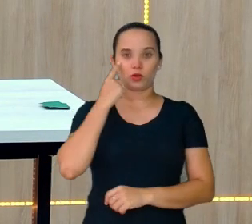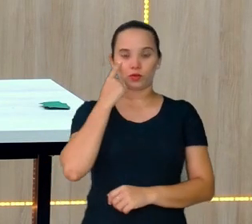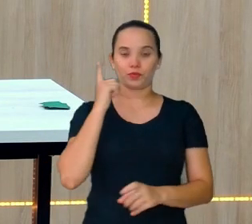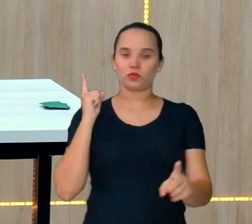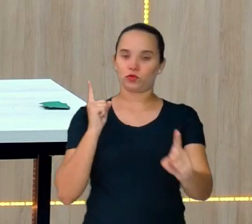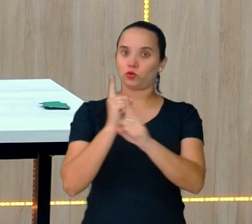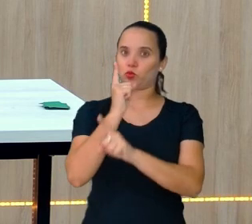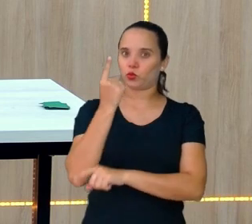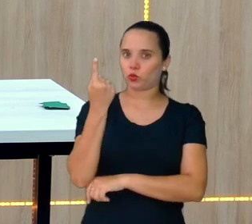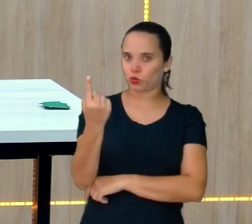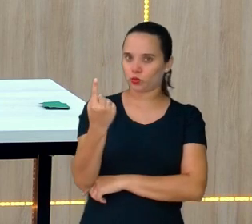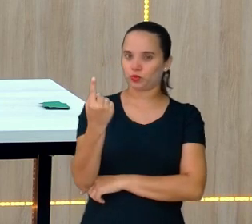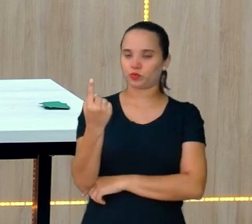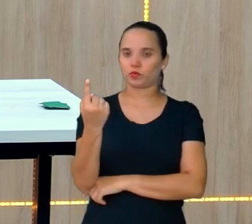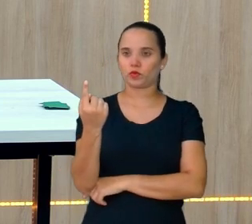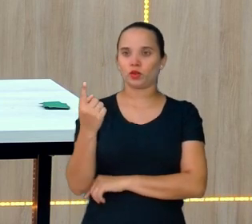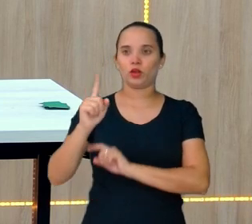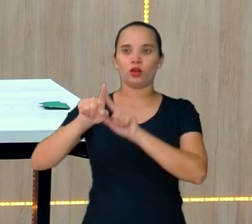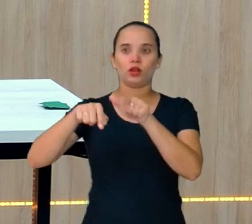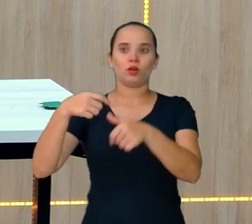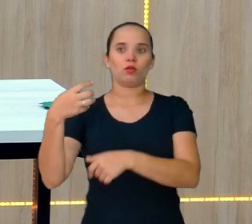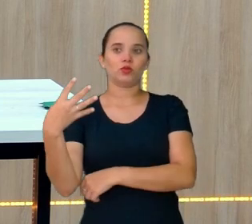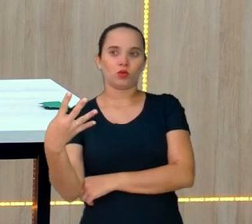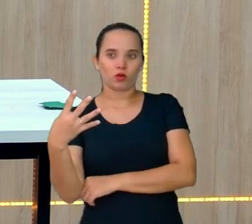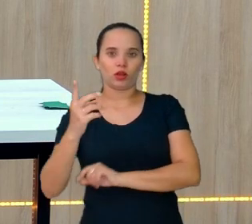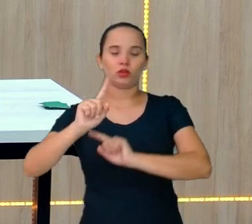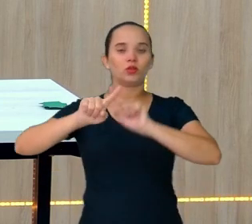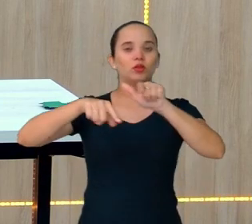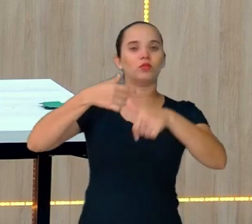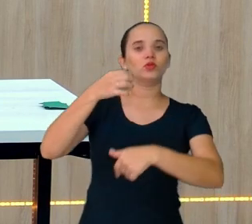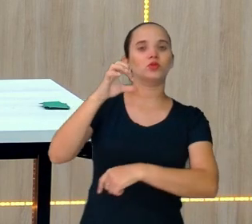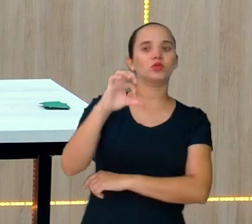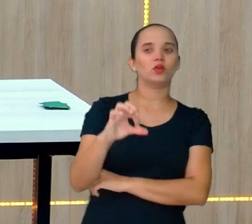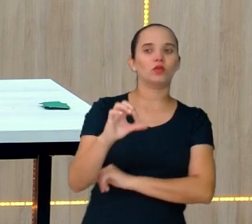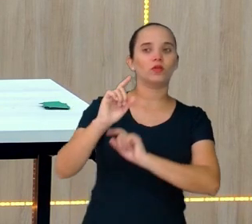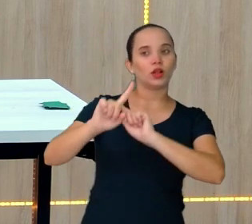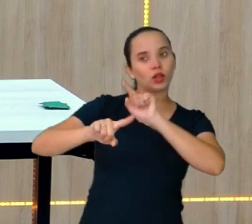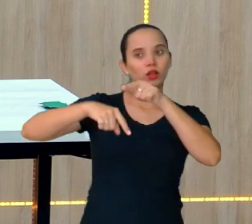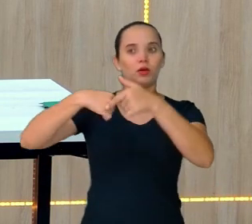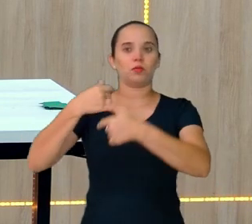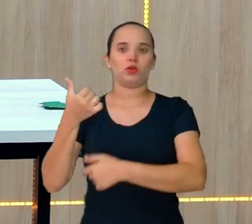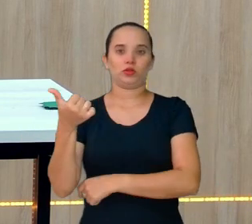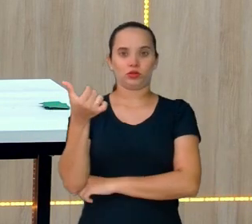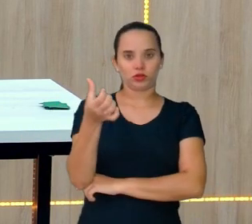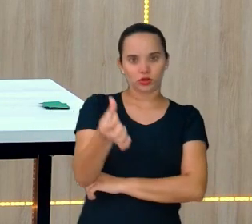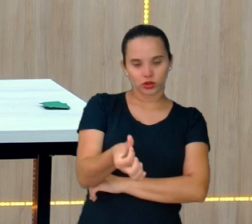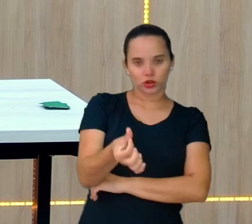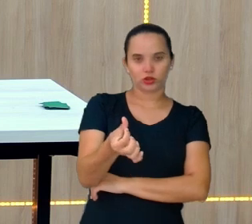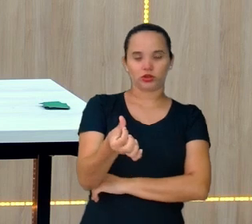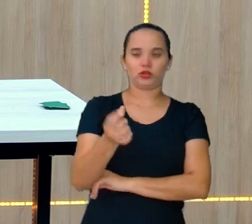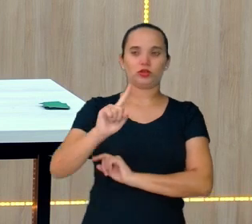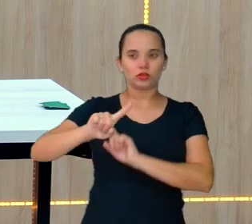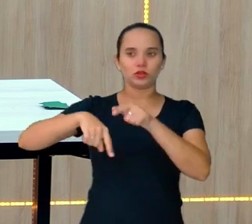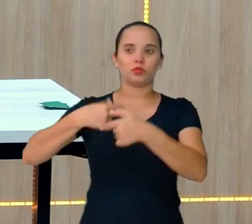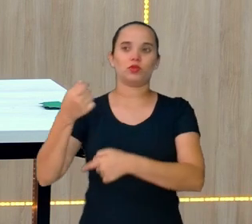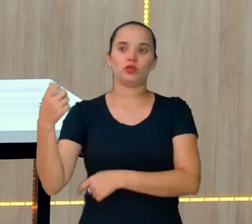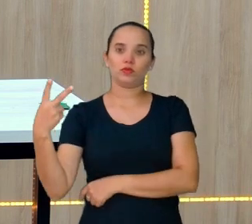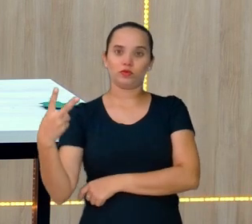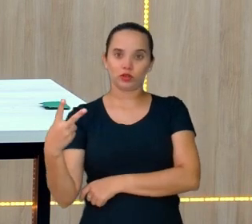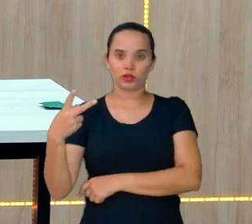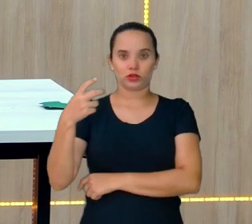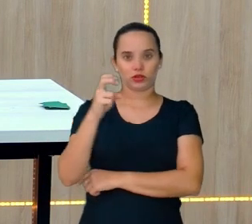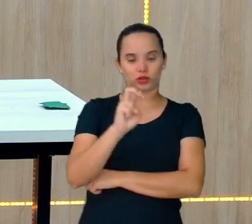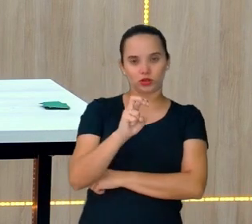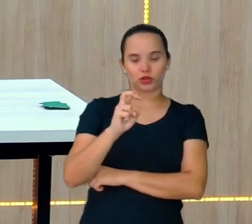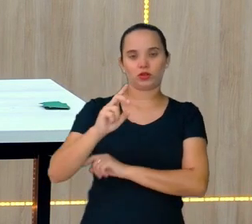1, depois o 4, depois o 9, depois o 16, o 25